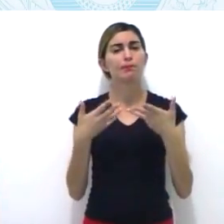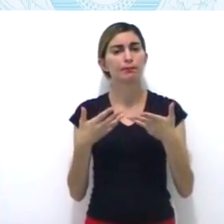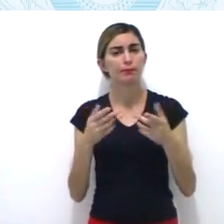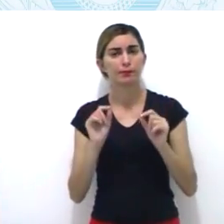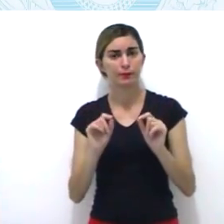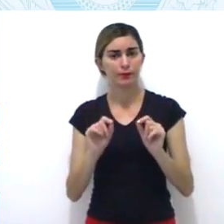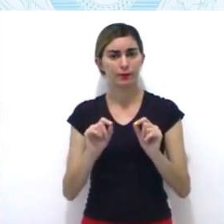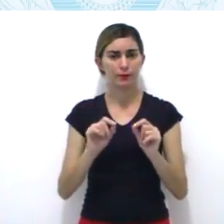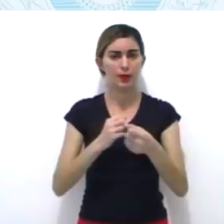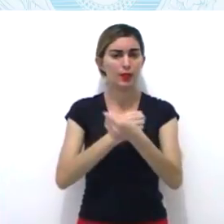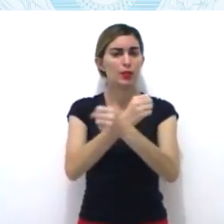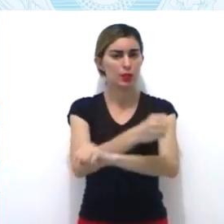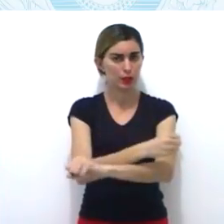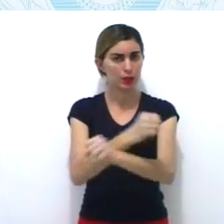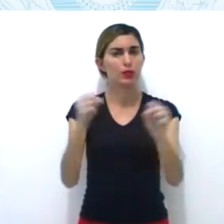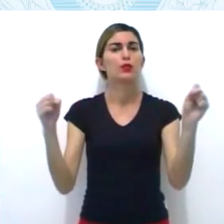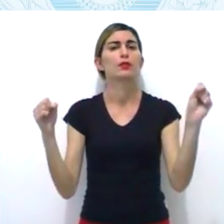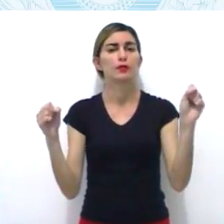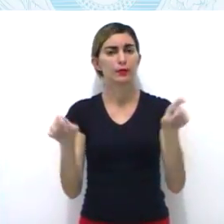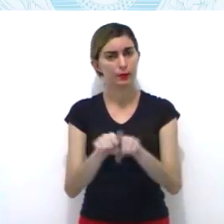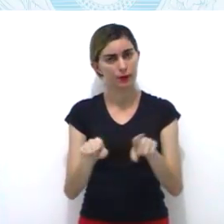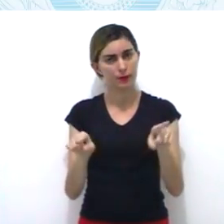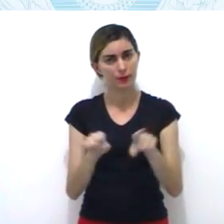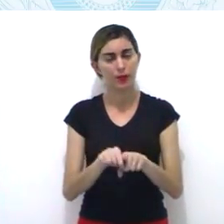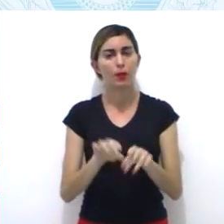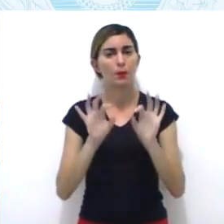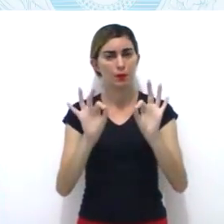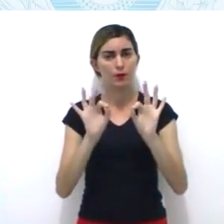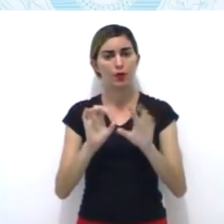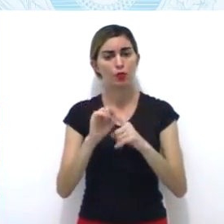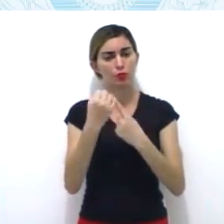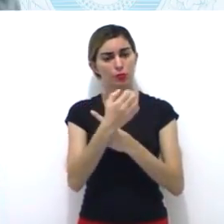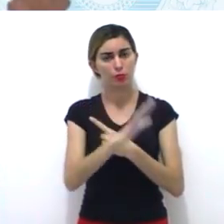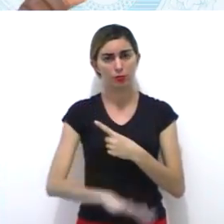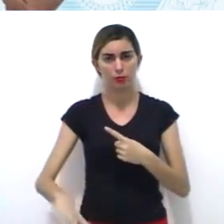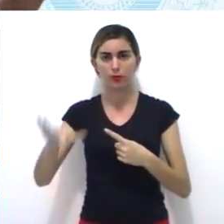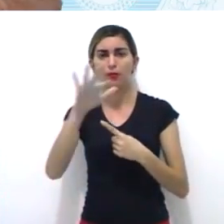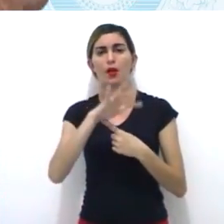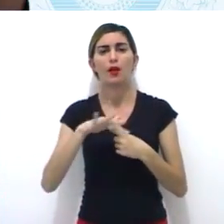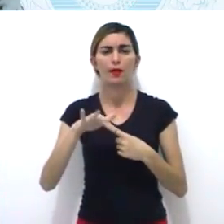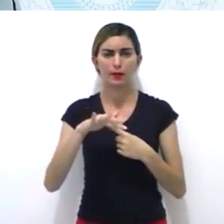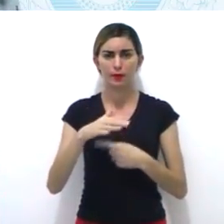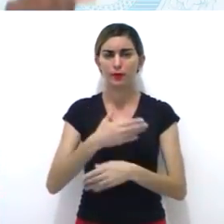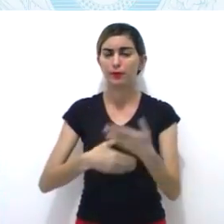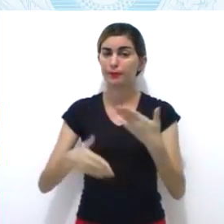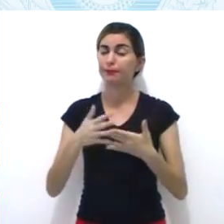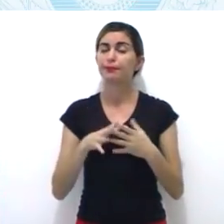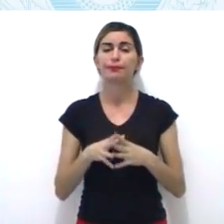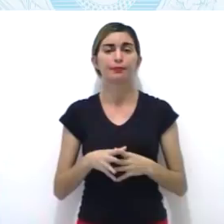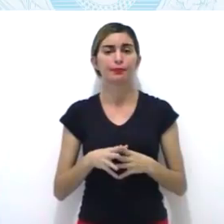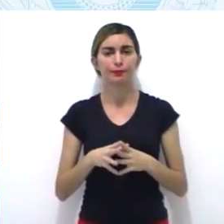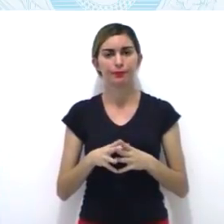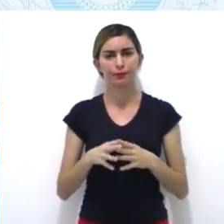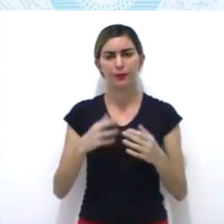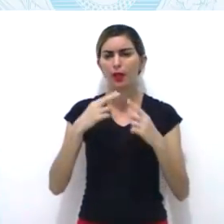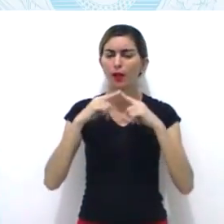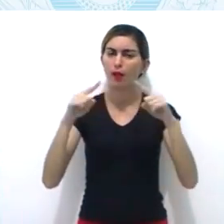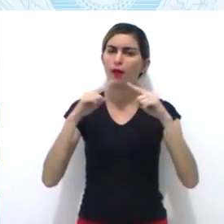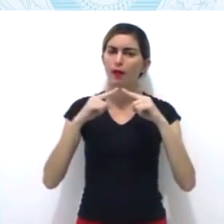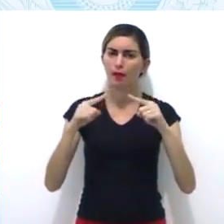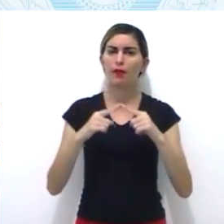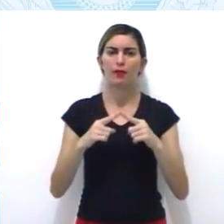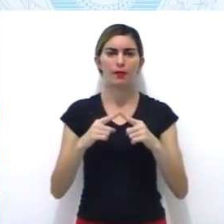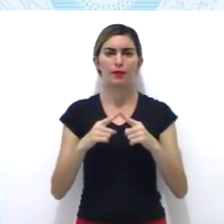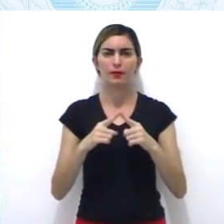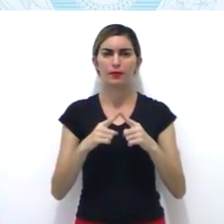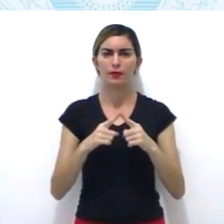Reivindicavam aumento de salário para o soldado, diferente da conjuração mineira. Então,